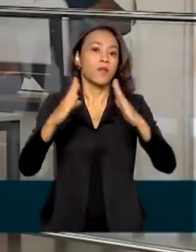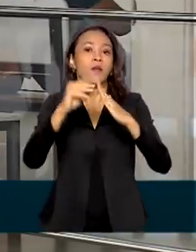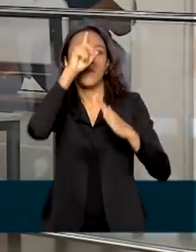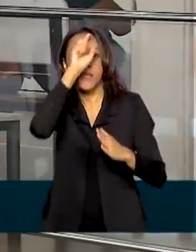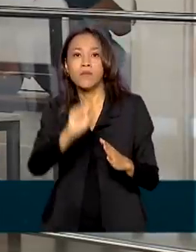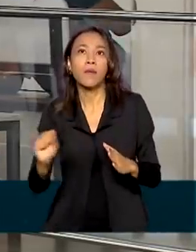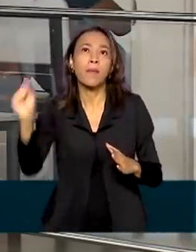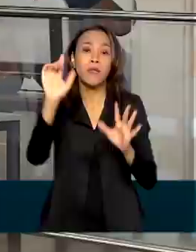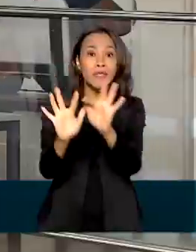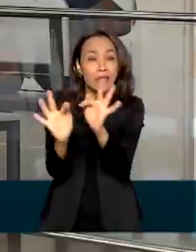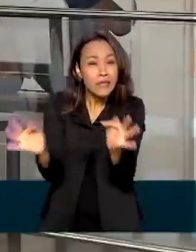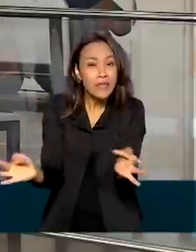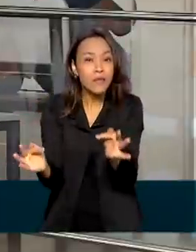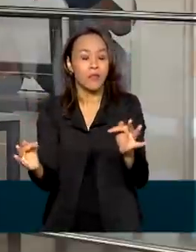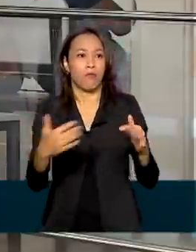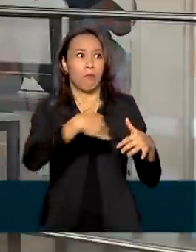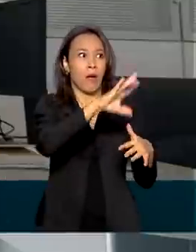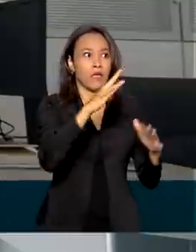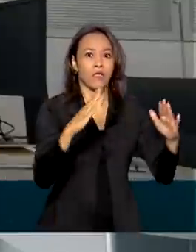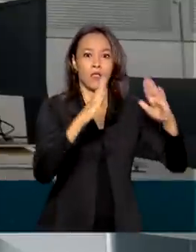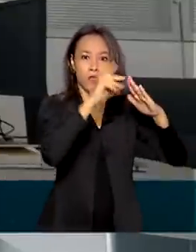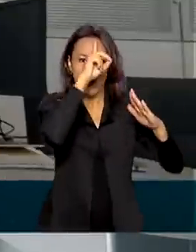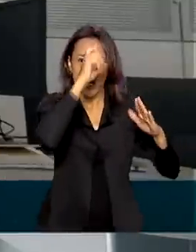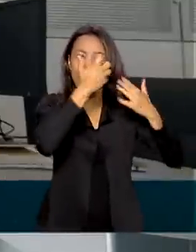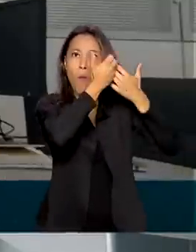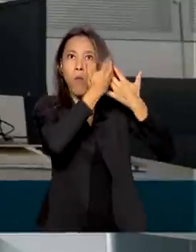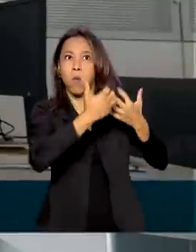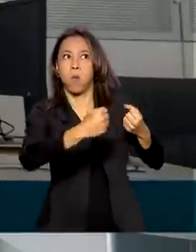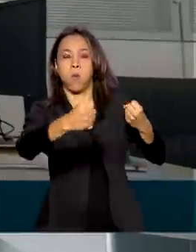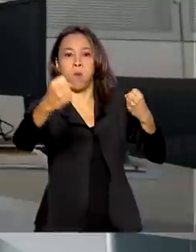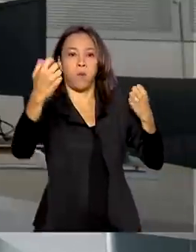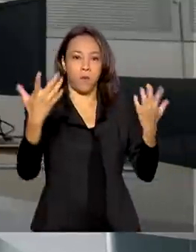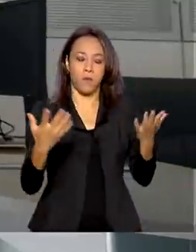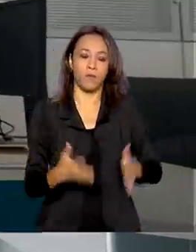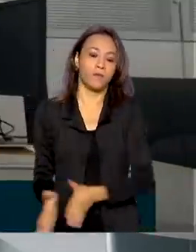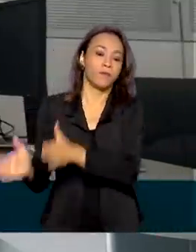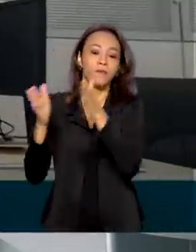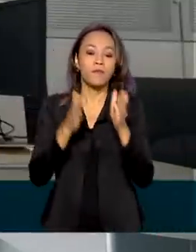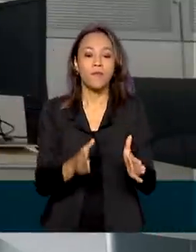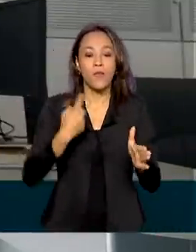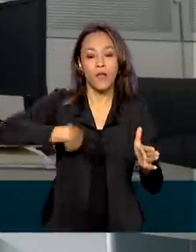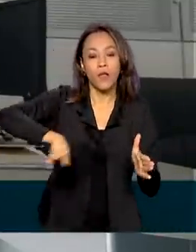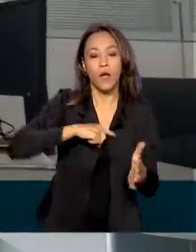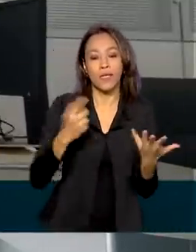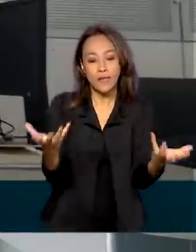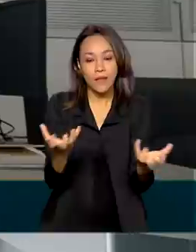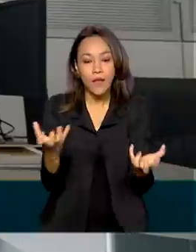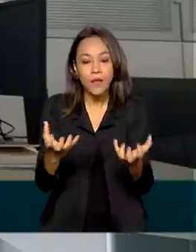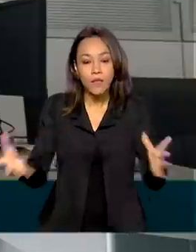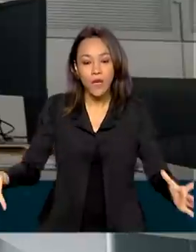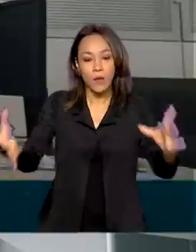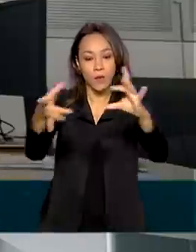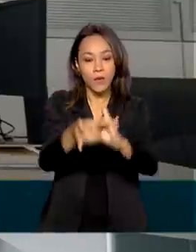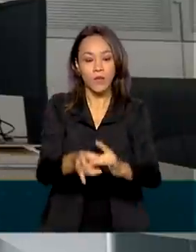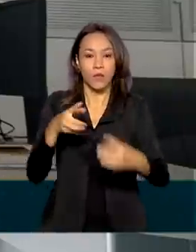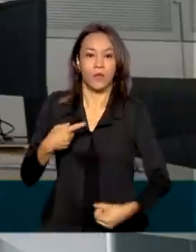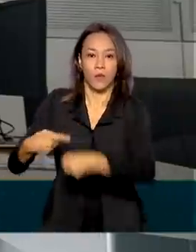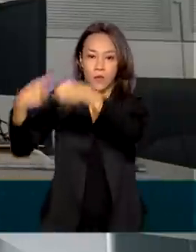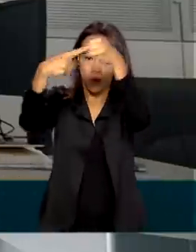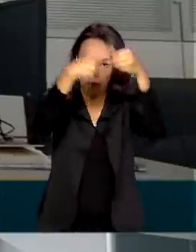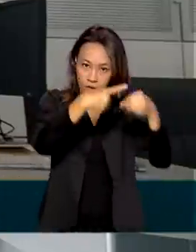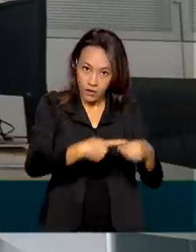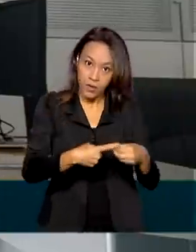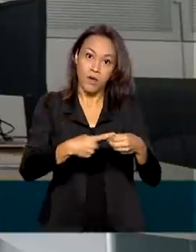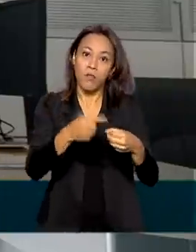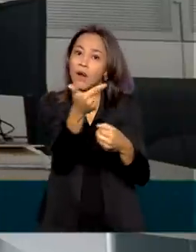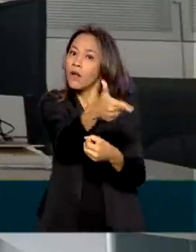dos mais simples para os mais complexos. Nós queremos estar de mãos dadas com os municípios para não trazer